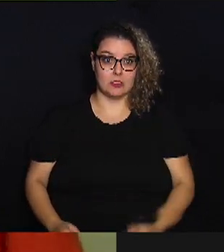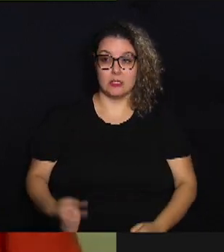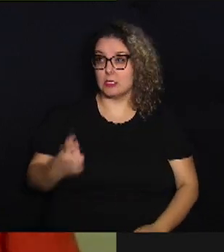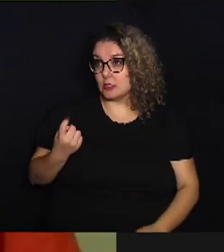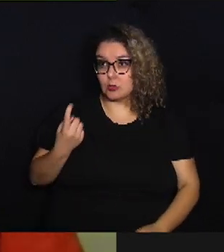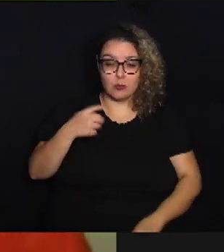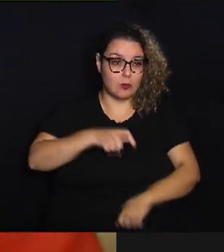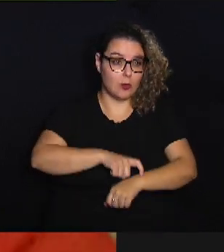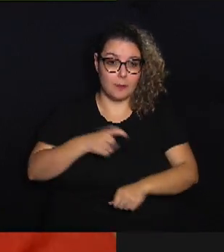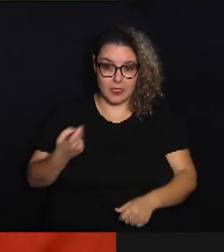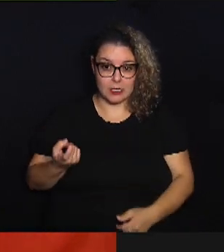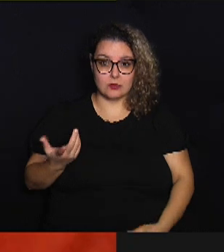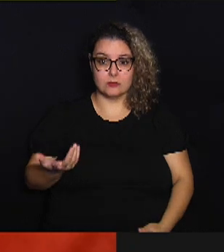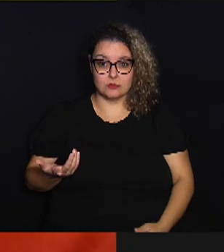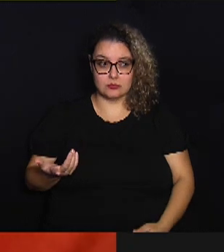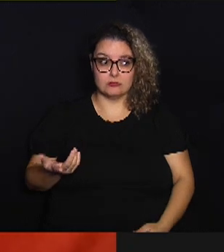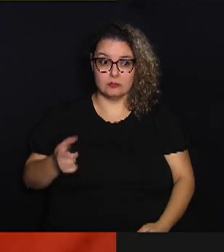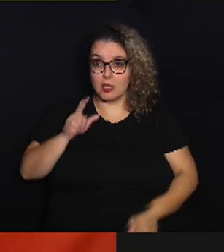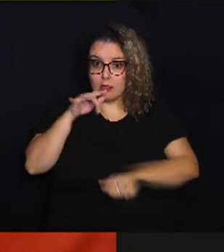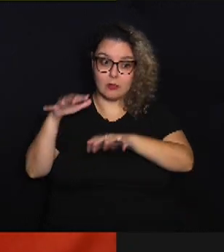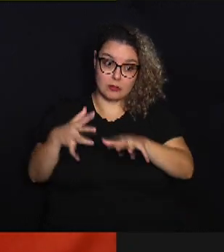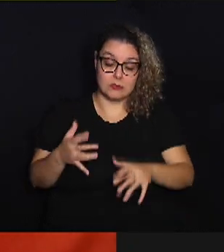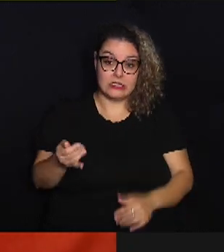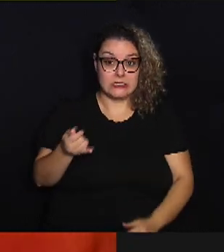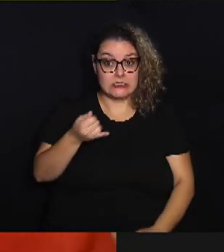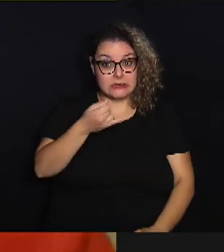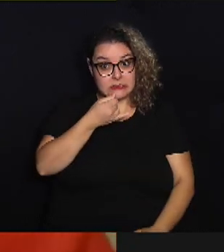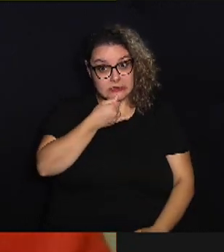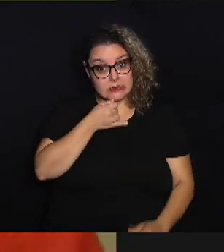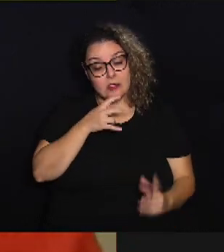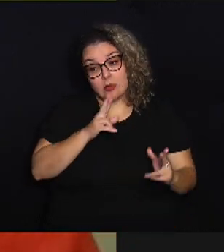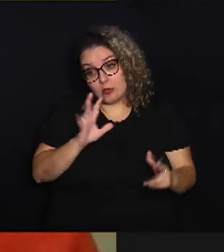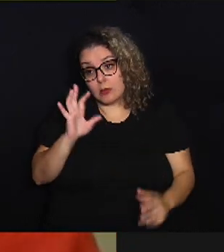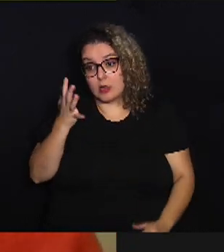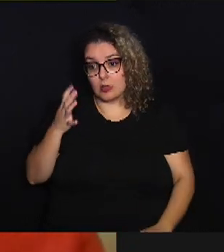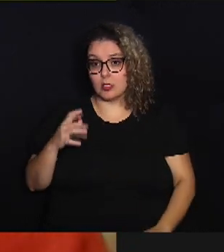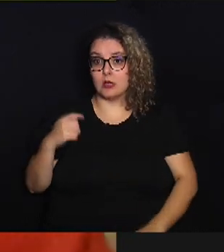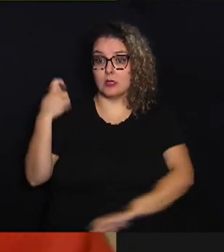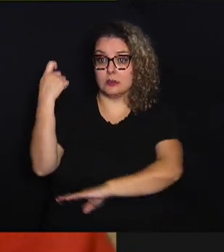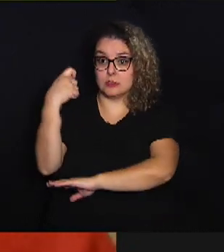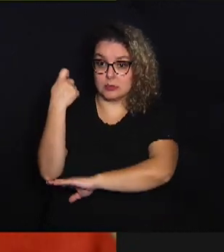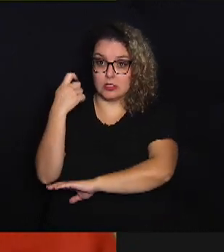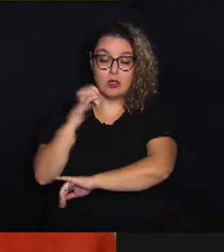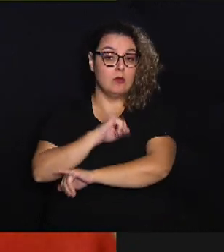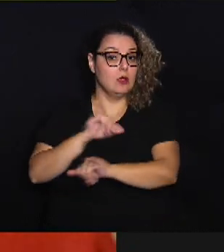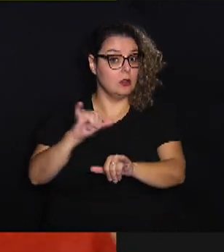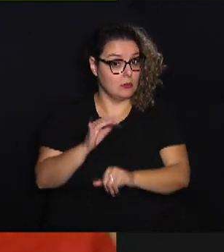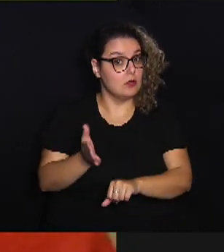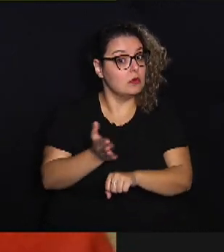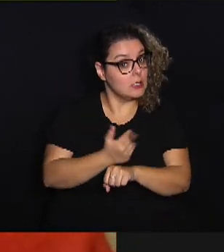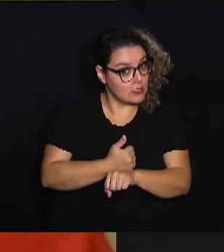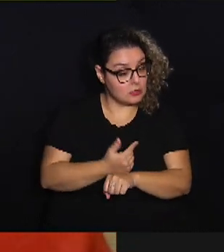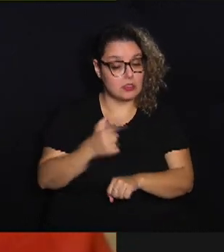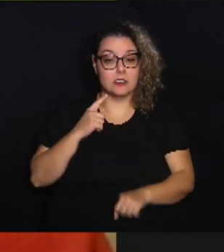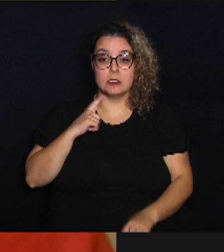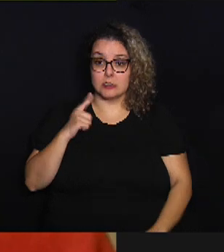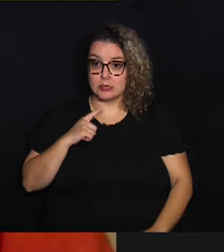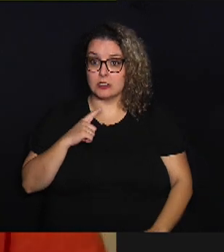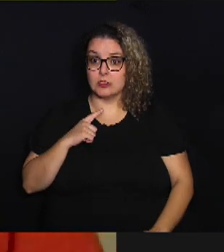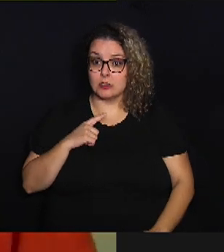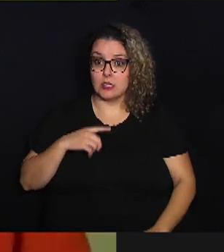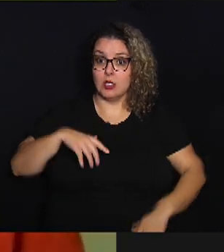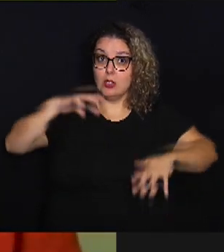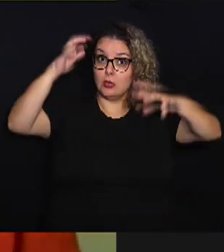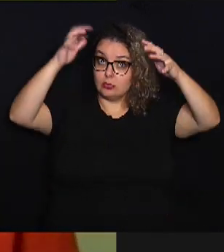Infelizmente, algumas coisas podem acontecer como foi no Rio Grande do Sul, foram avisadas que haveria aquela tendência de